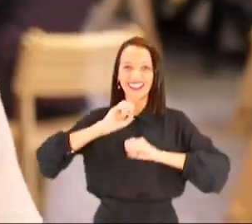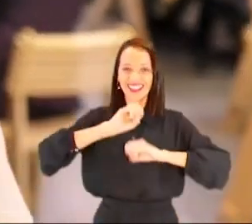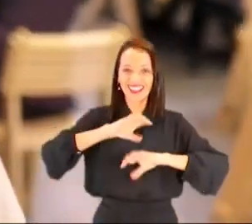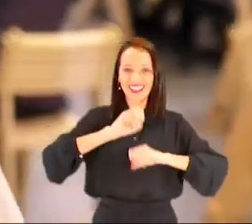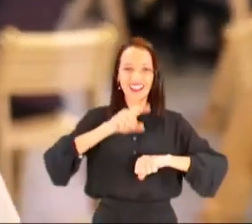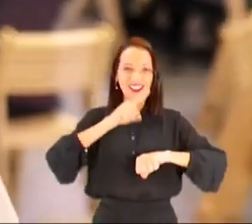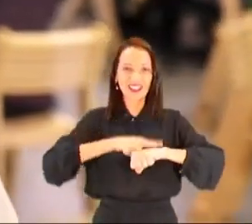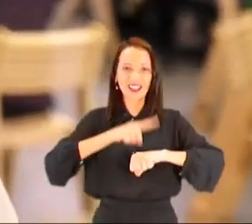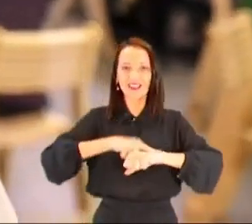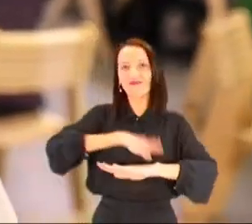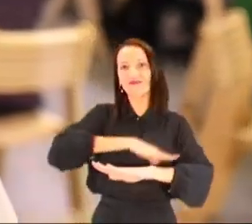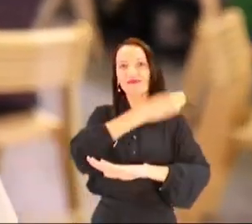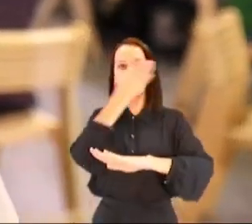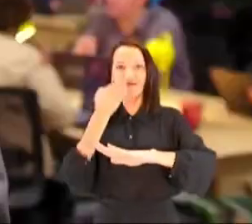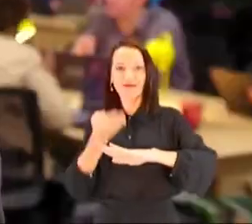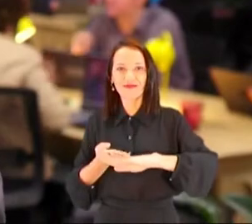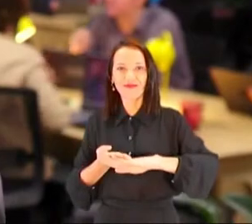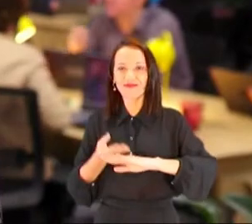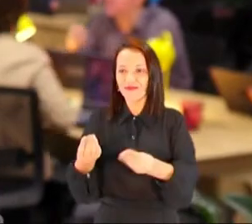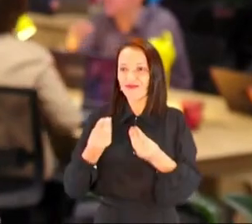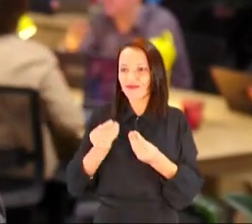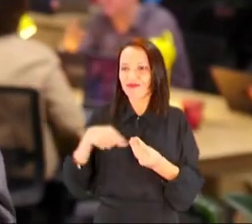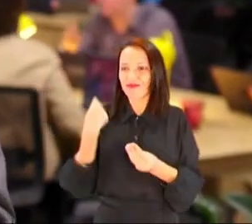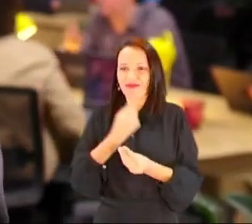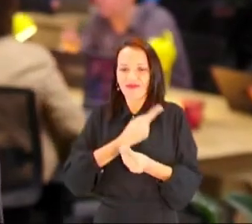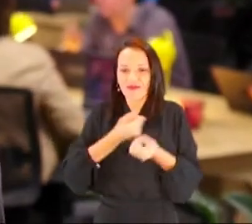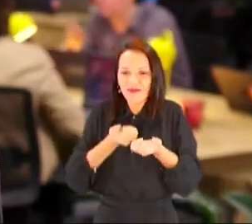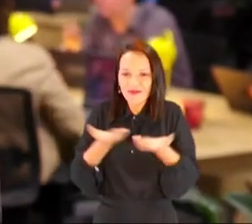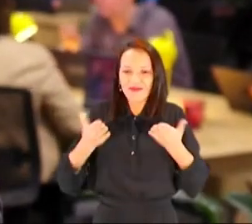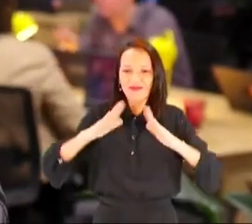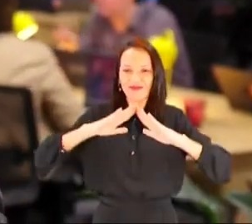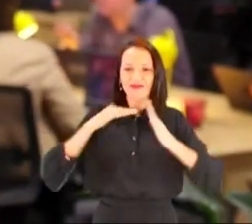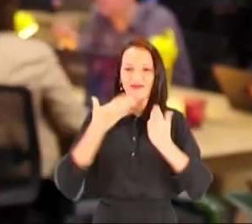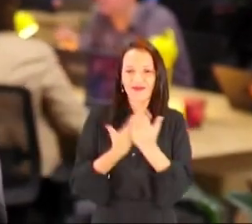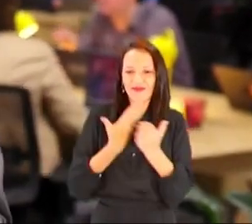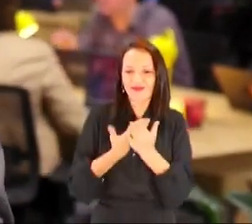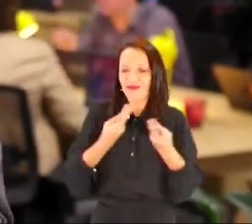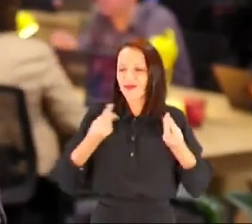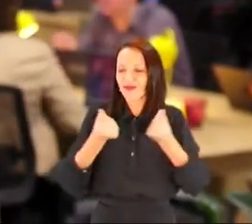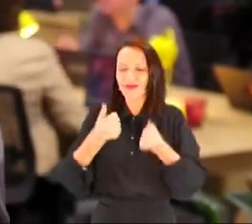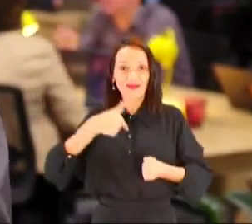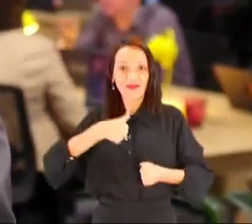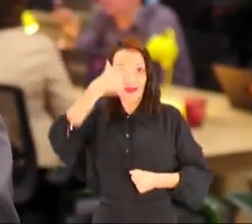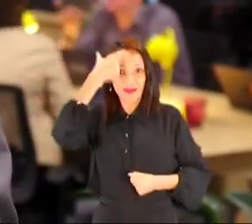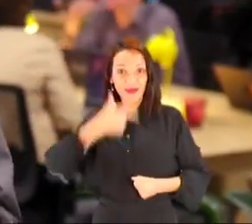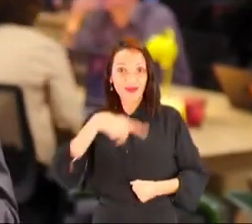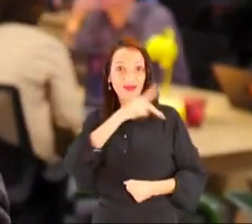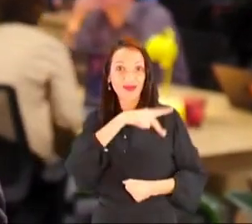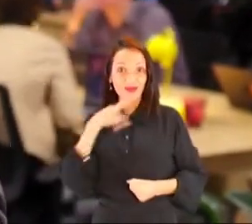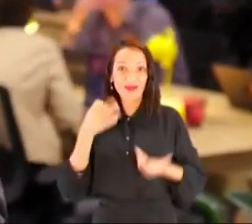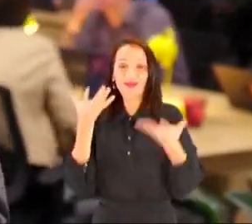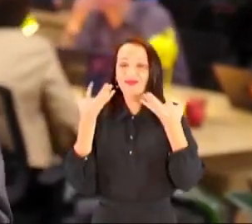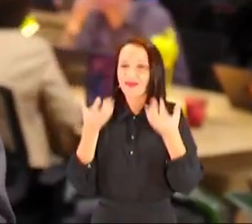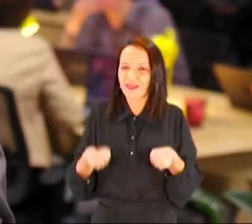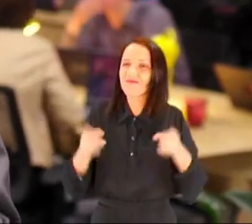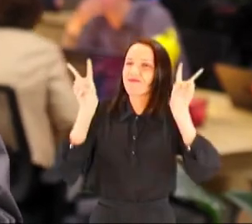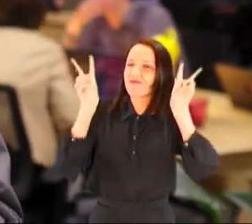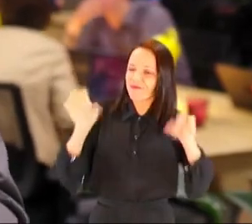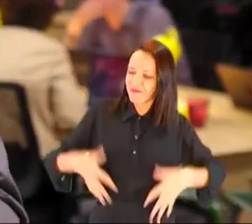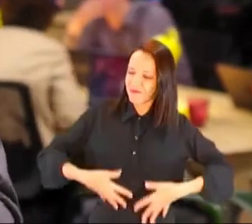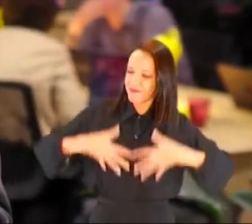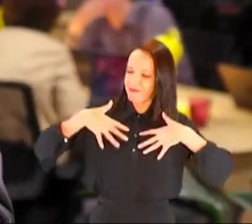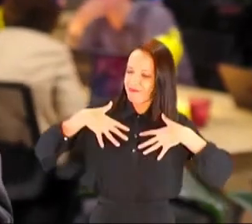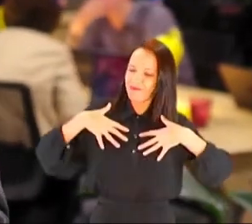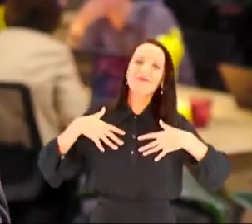horizontes para os nossos jovens. Como a educação em tempo integral, que vai trazer para as nossas escolas a qualidade que eu,